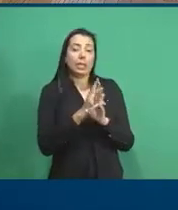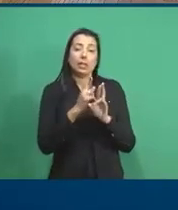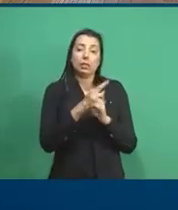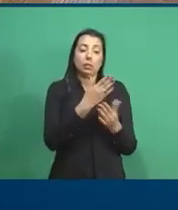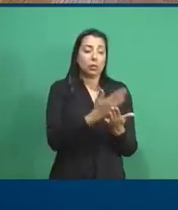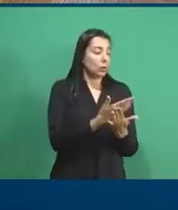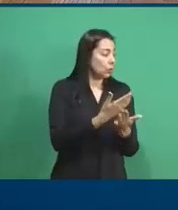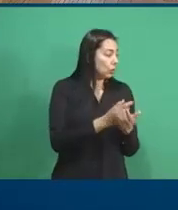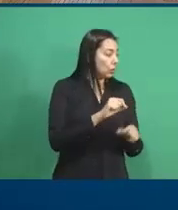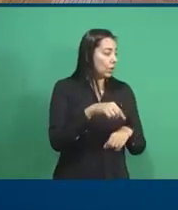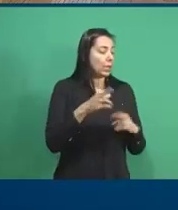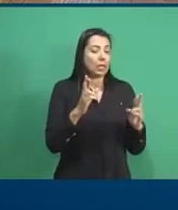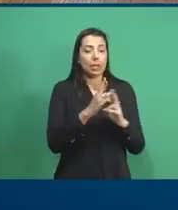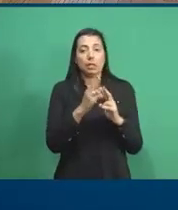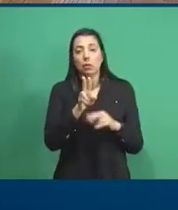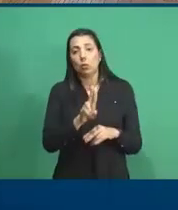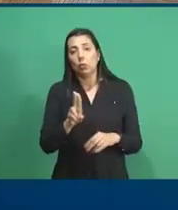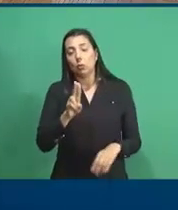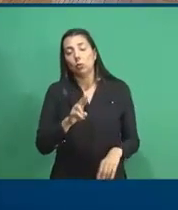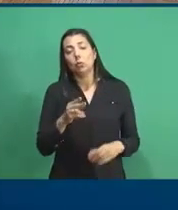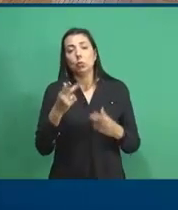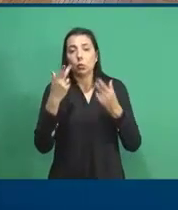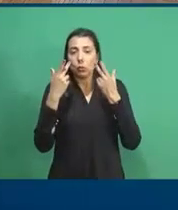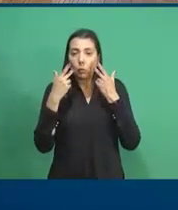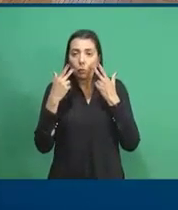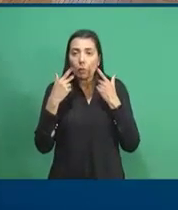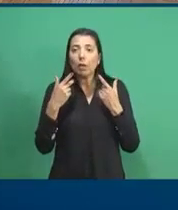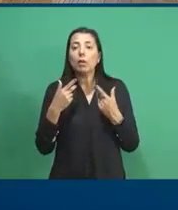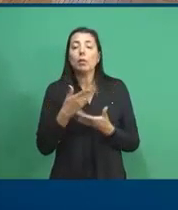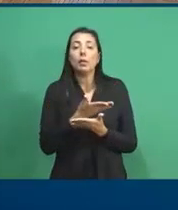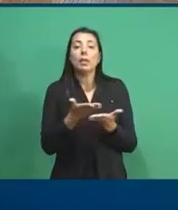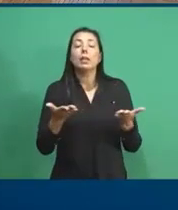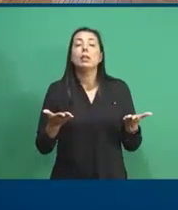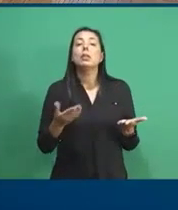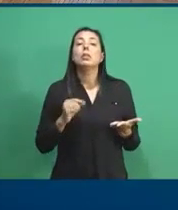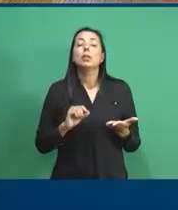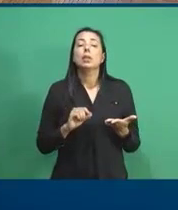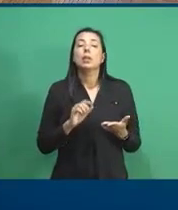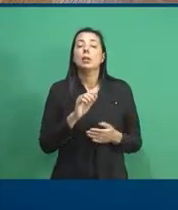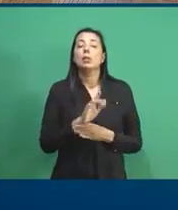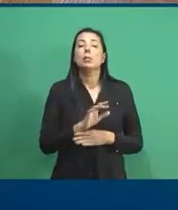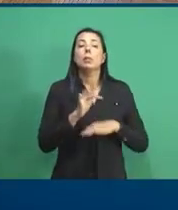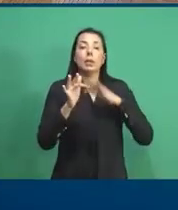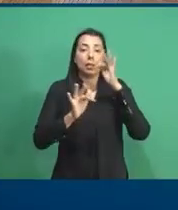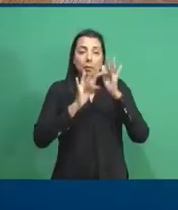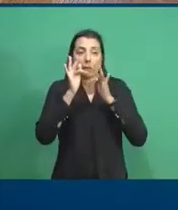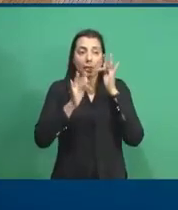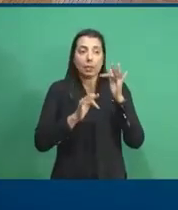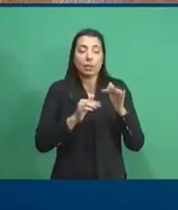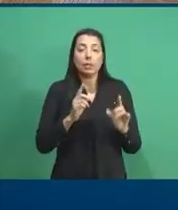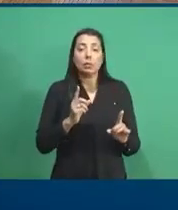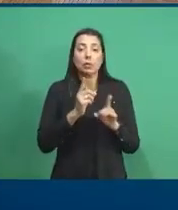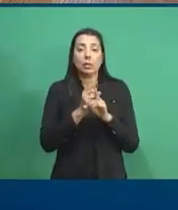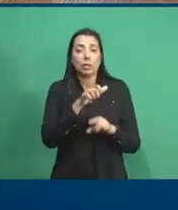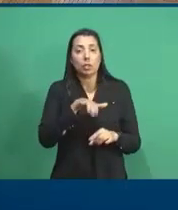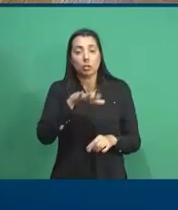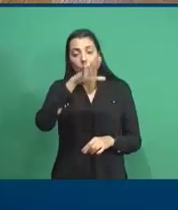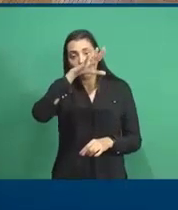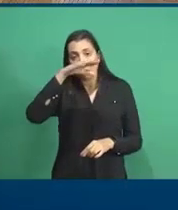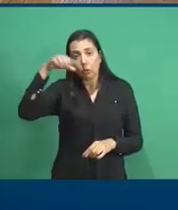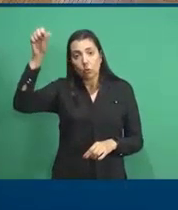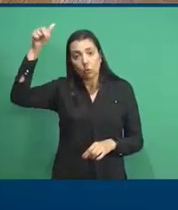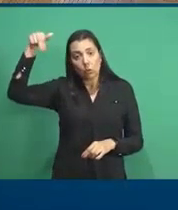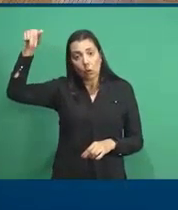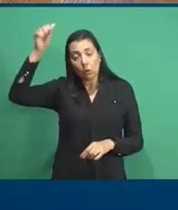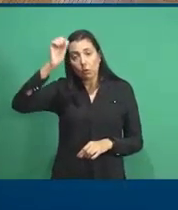estudos relacionados ao uso de produtos naturais, entre eles, uma planta que é encontrada não só na região norte do Brasil, como no